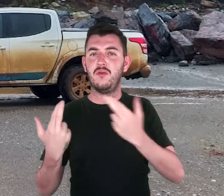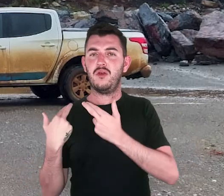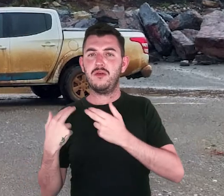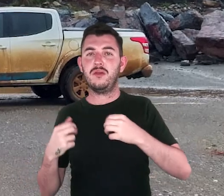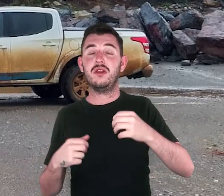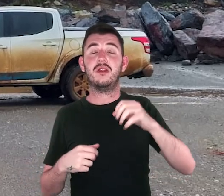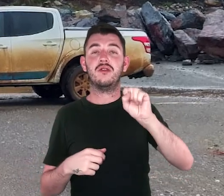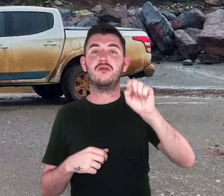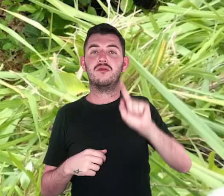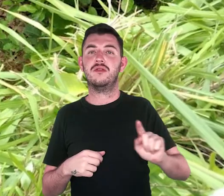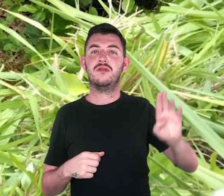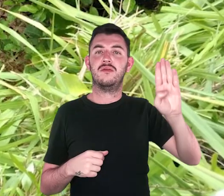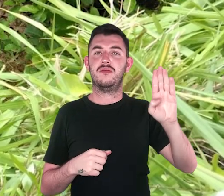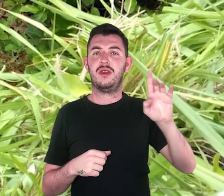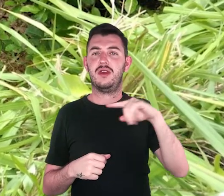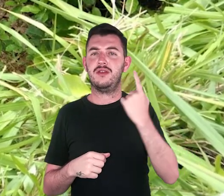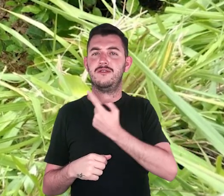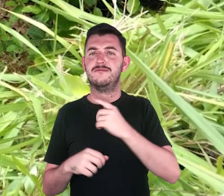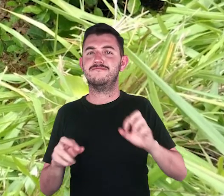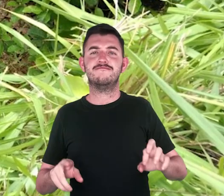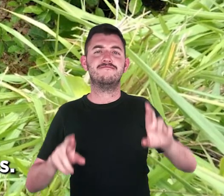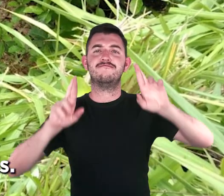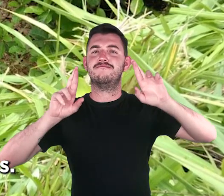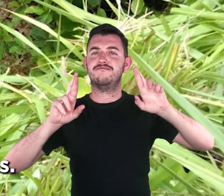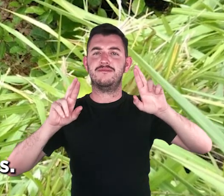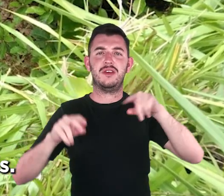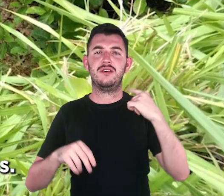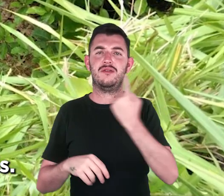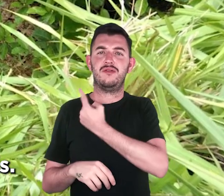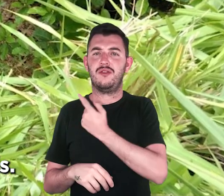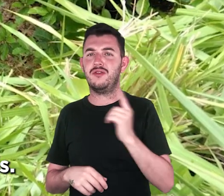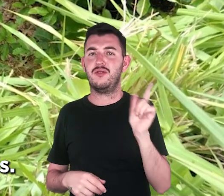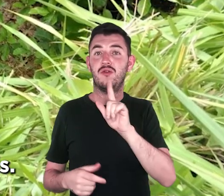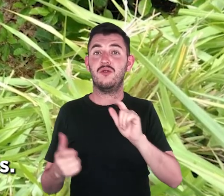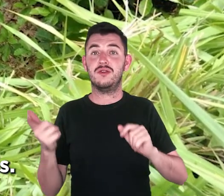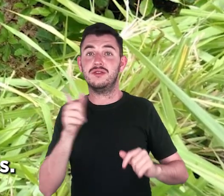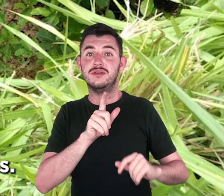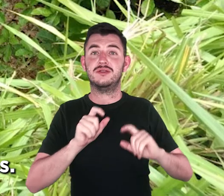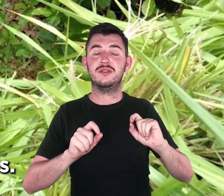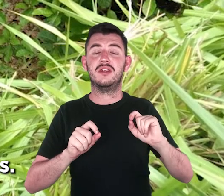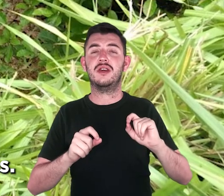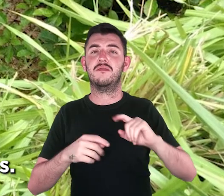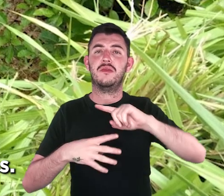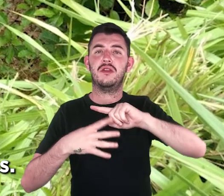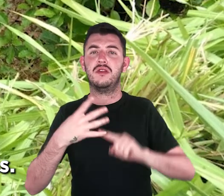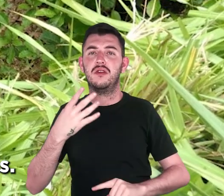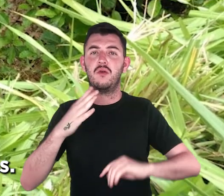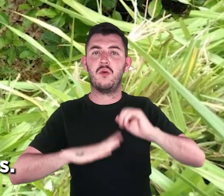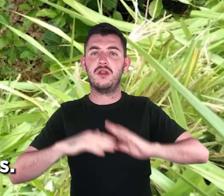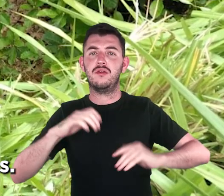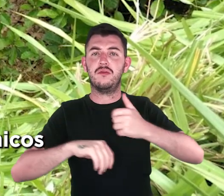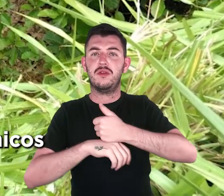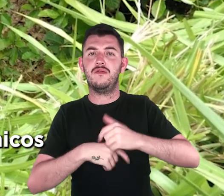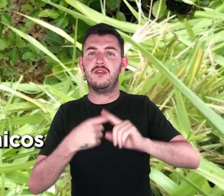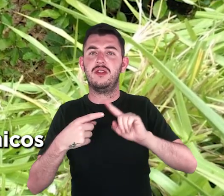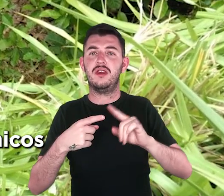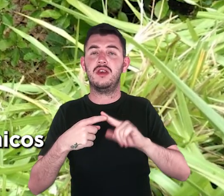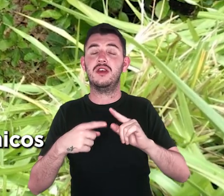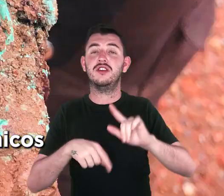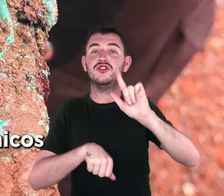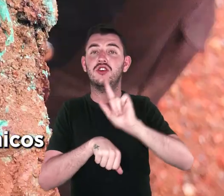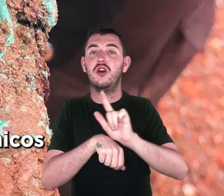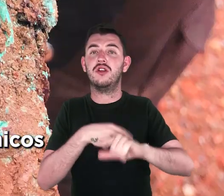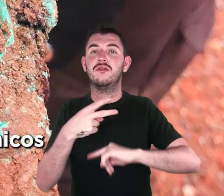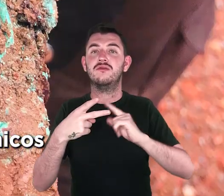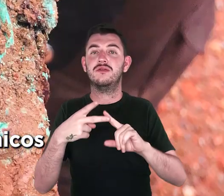Serviço Geológico do Brasil. A nossa expectativa é que a gente consiga alcançar todas essas quatro áreas profissionais, Geólogos,